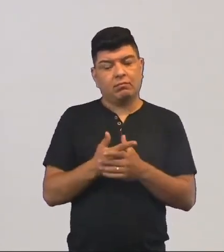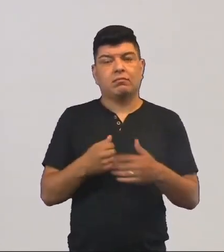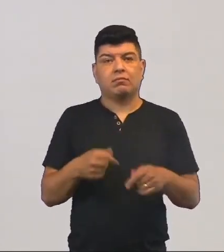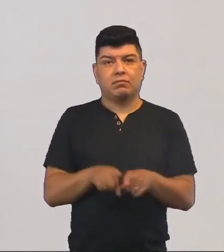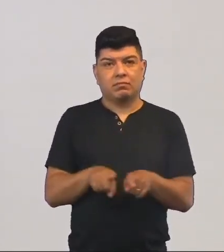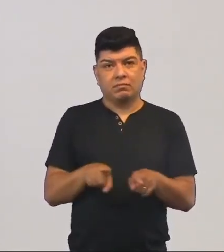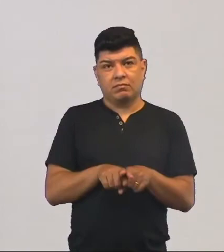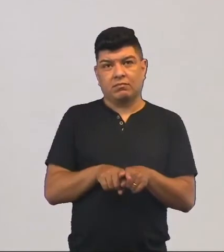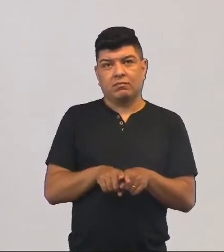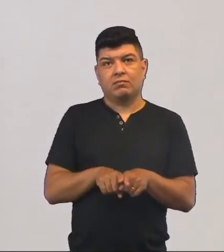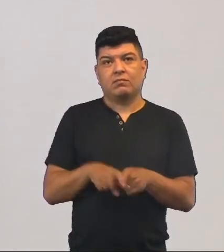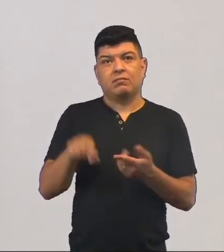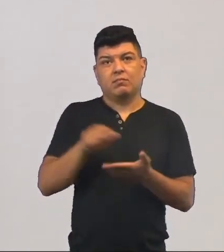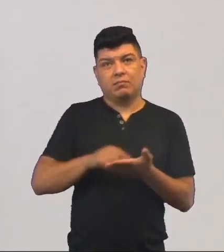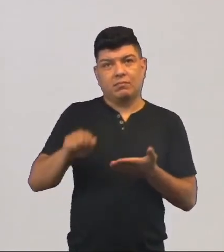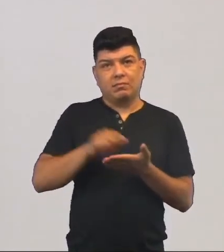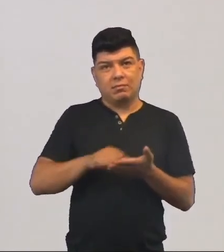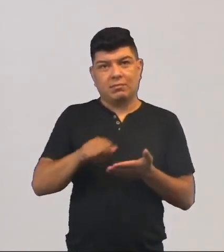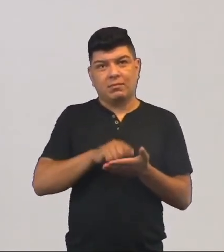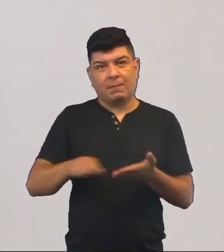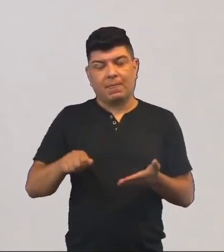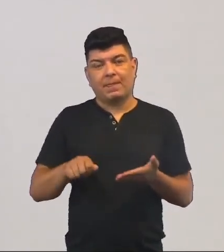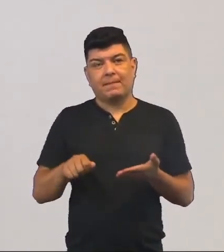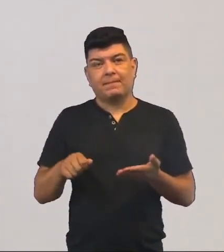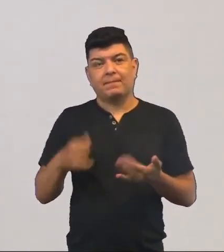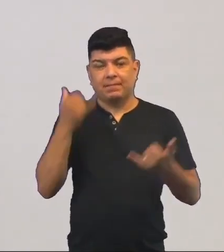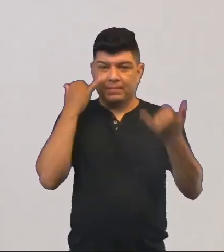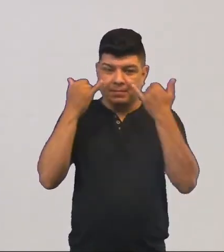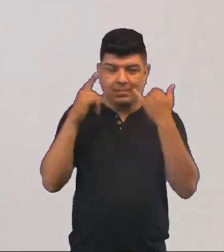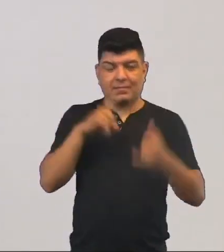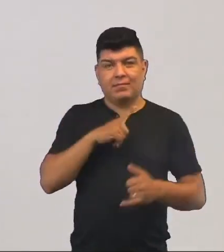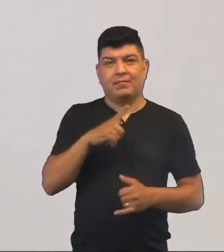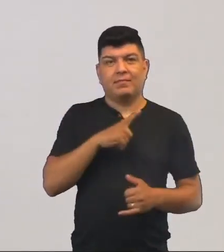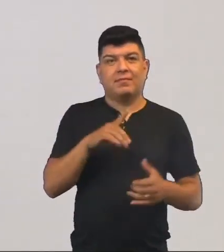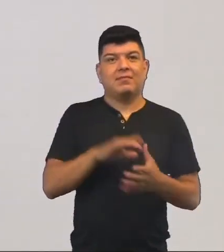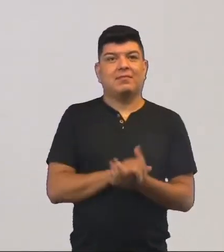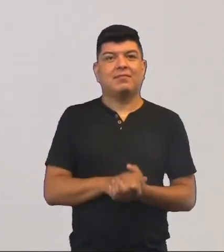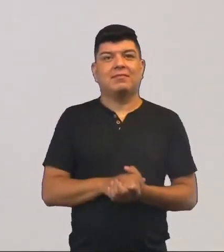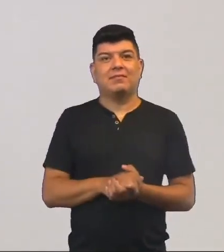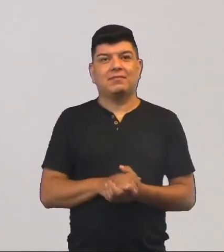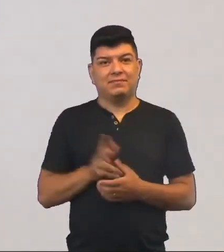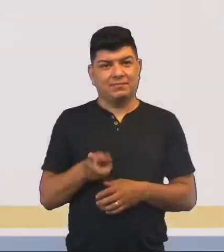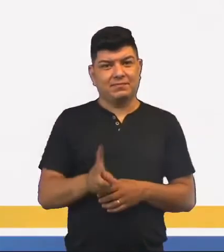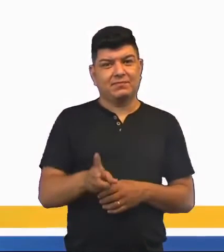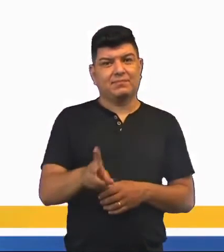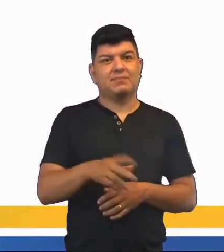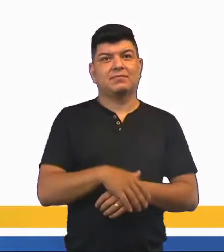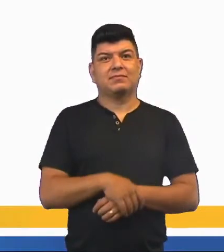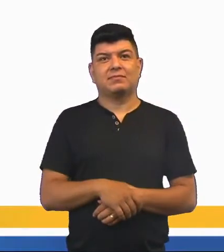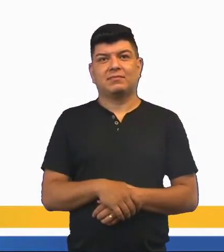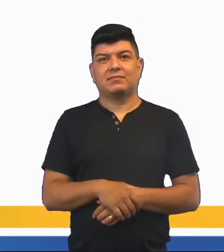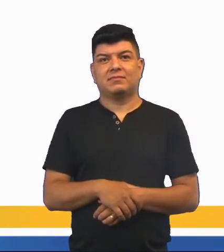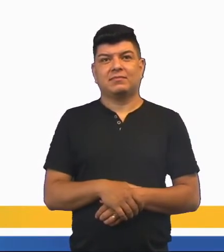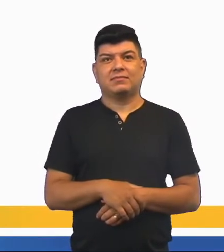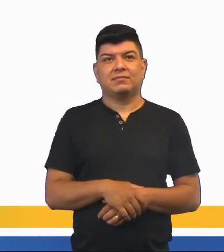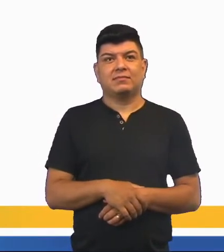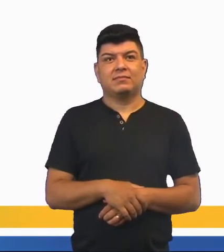Então, eles registravam para ter as suas informações. Dando continuidade.